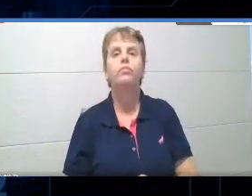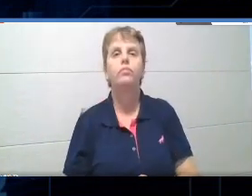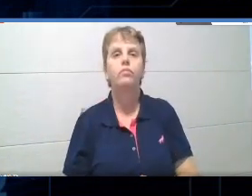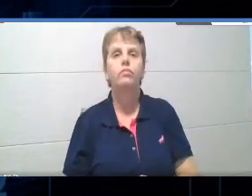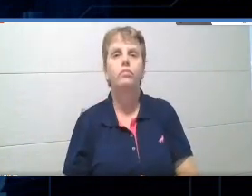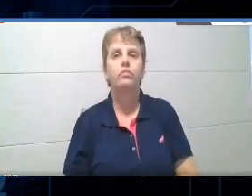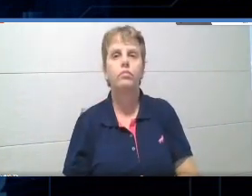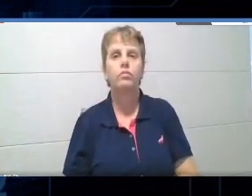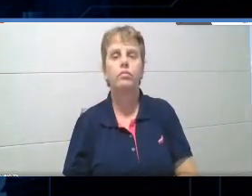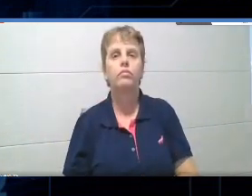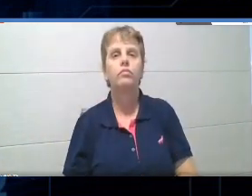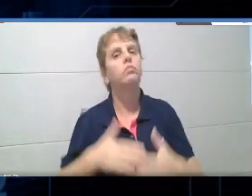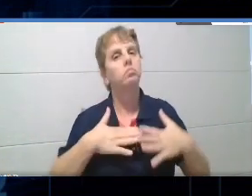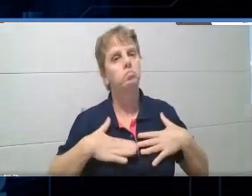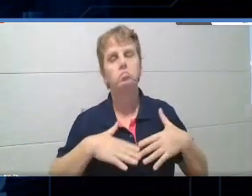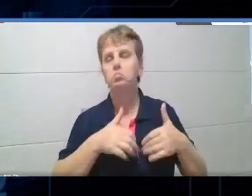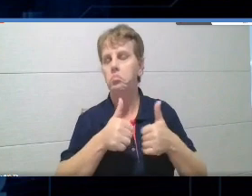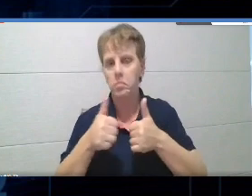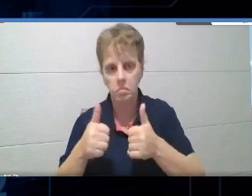Tudo tranquilo?